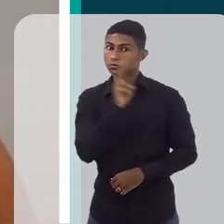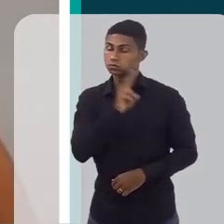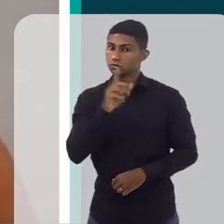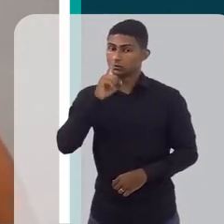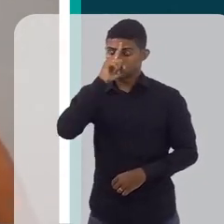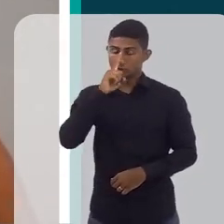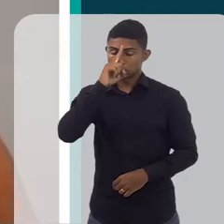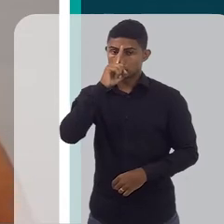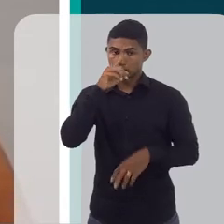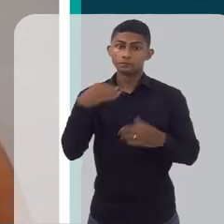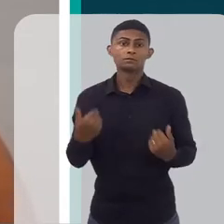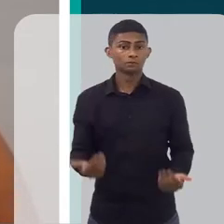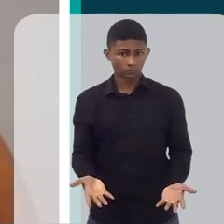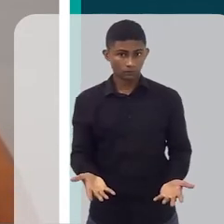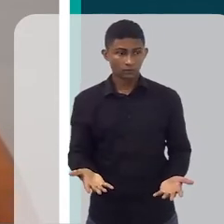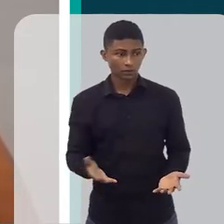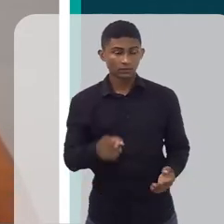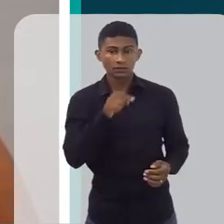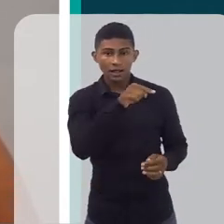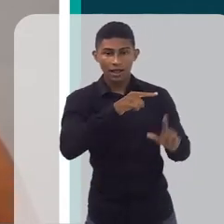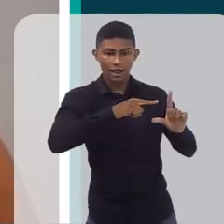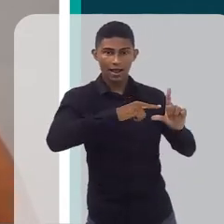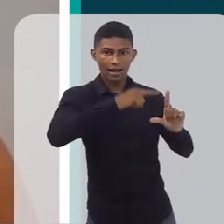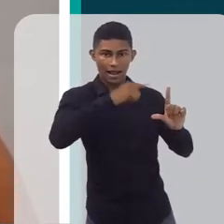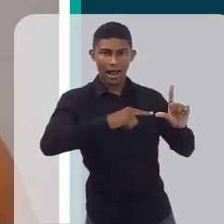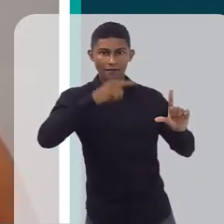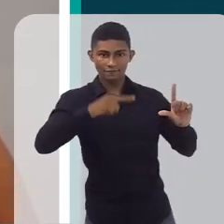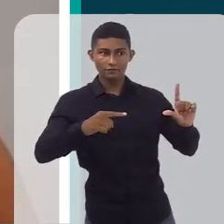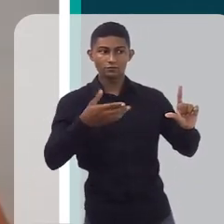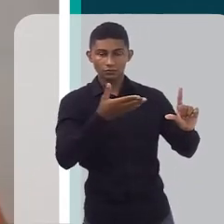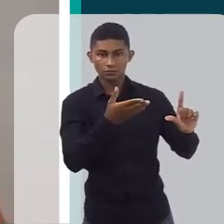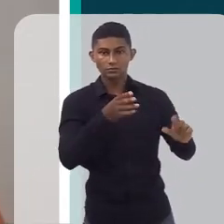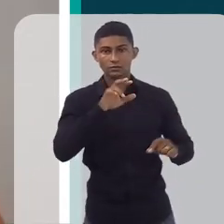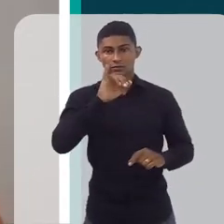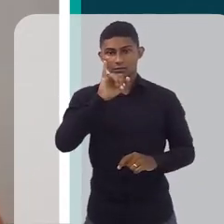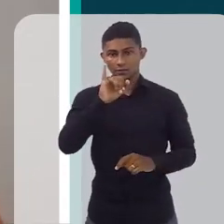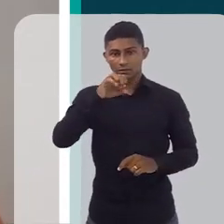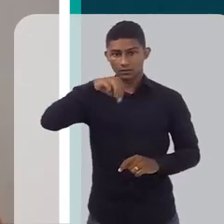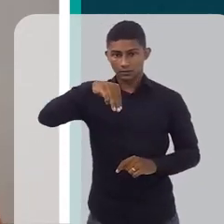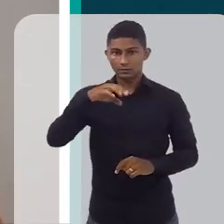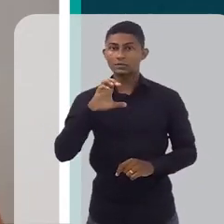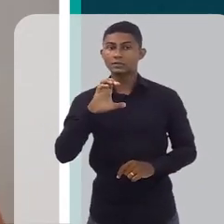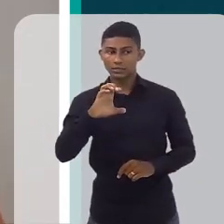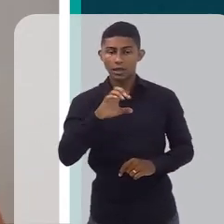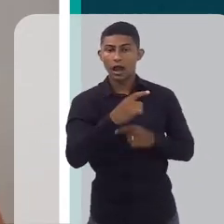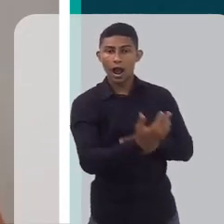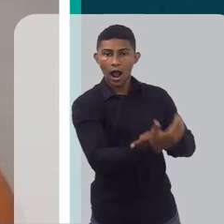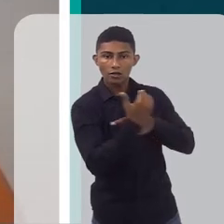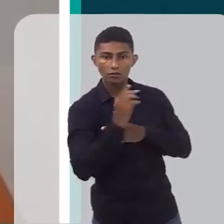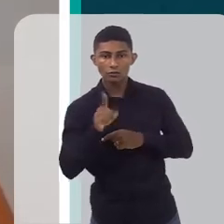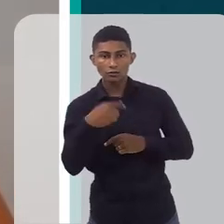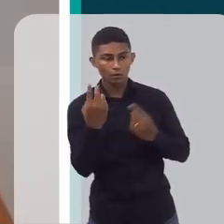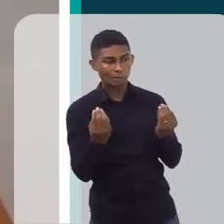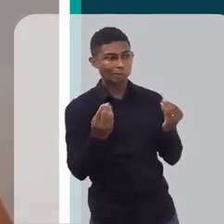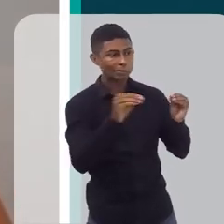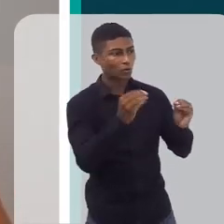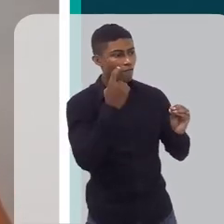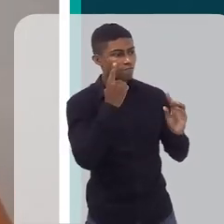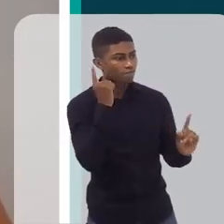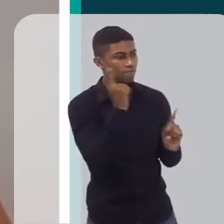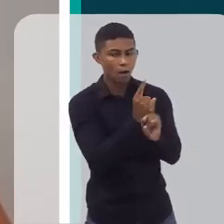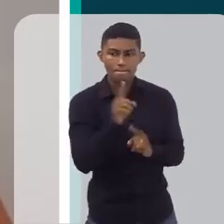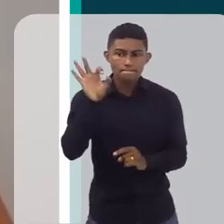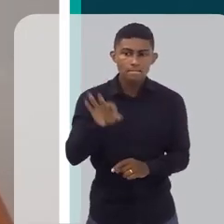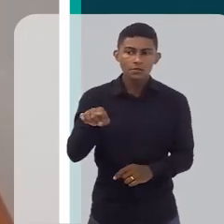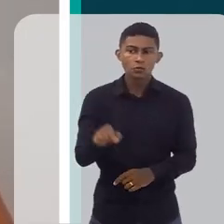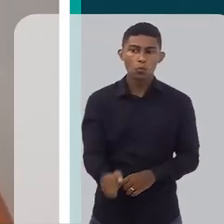diagnóstico é essa nossa ferramenta. A gente tem essa ferramenta de uso para o nosso